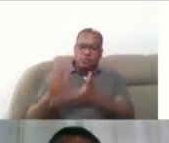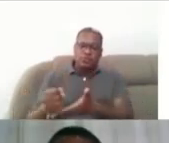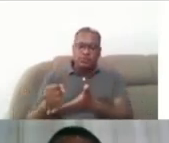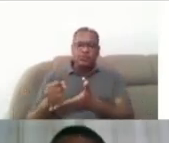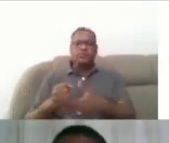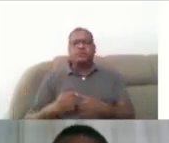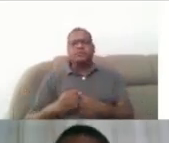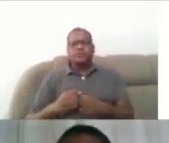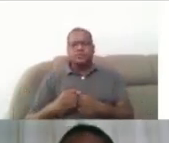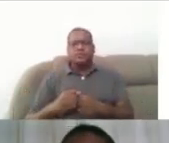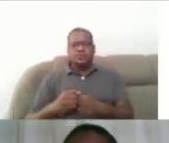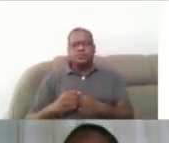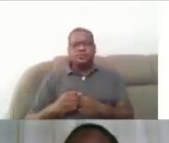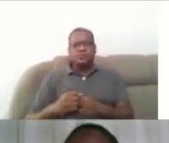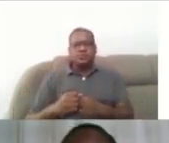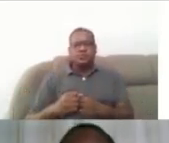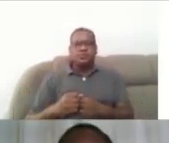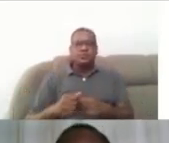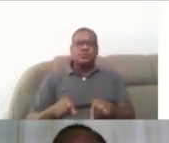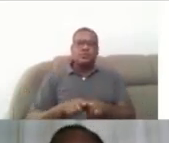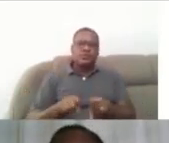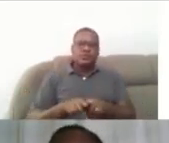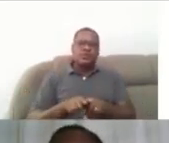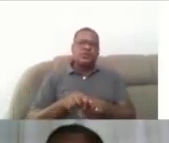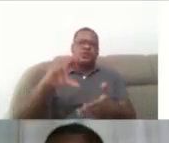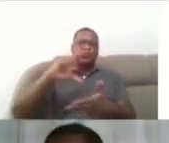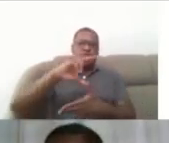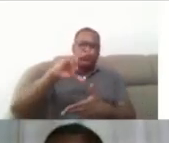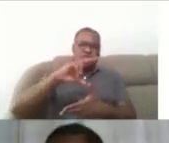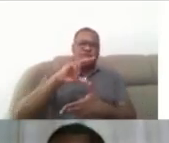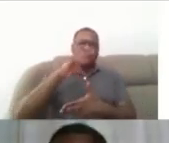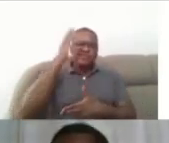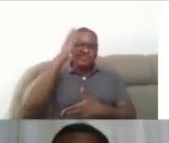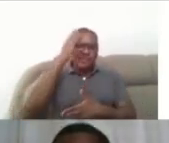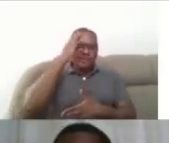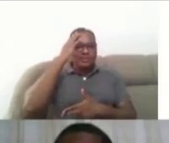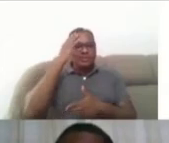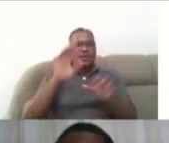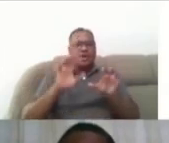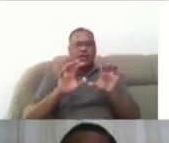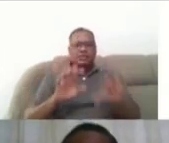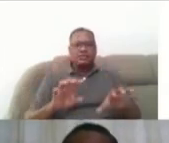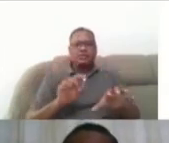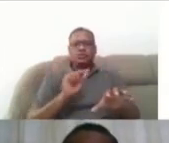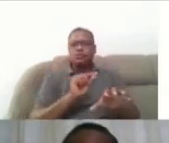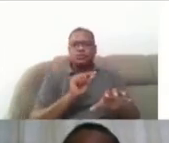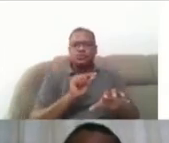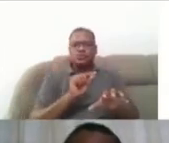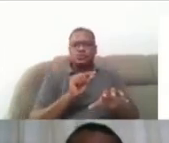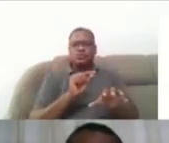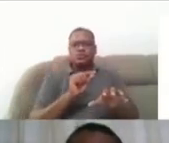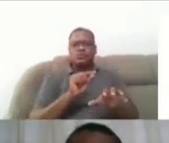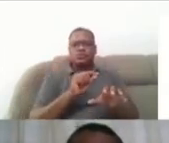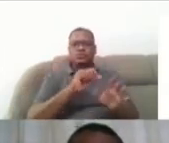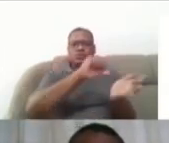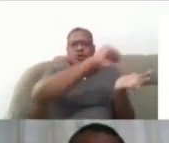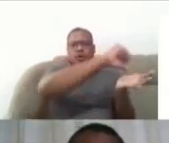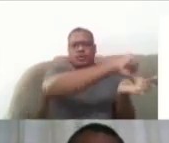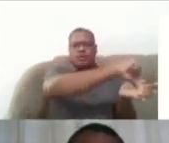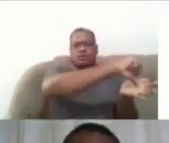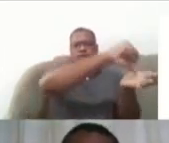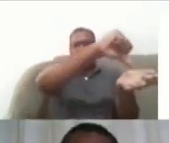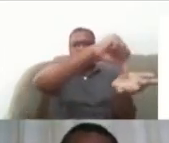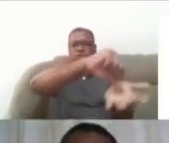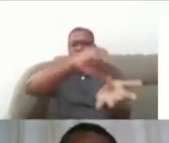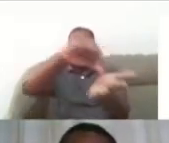Haja vista que a UFBA tem uma característica muito peculiar que é a multicampia, a UFBA